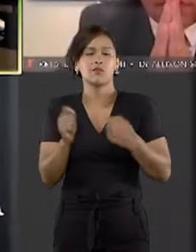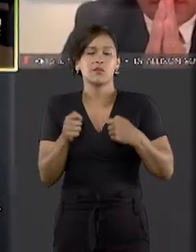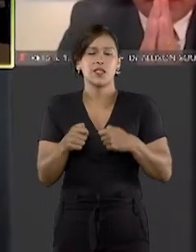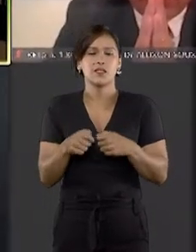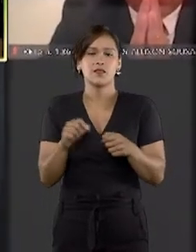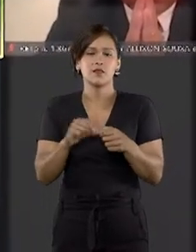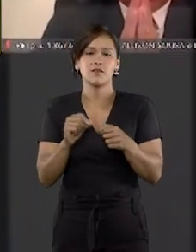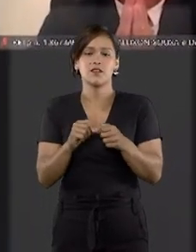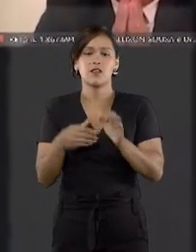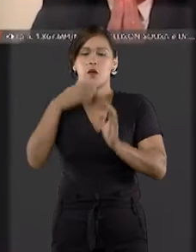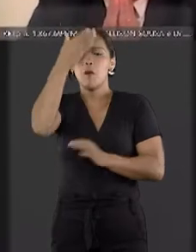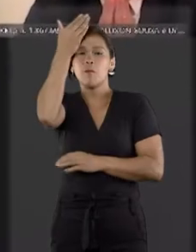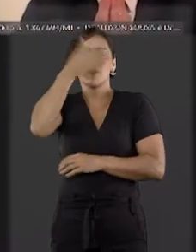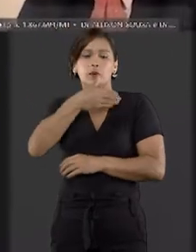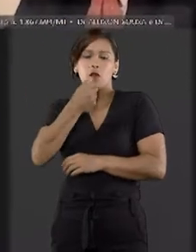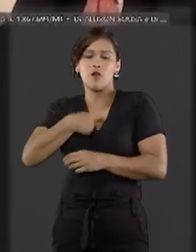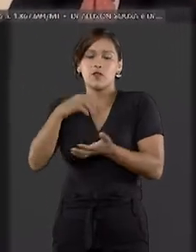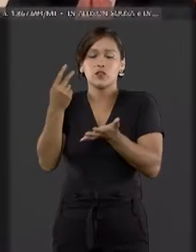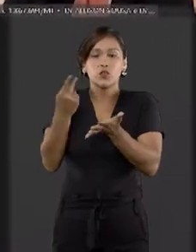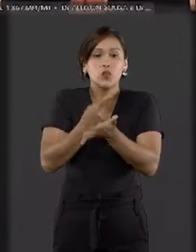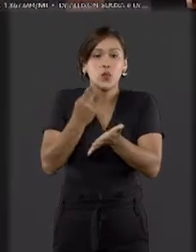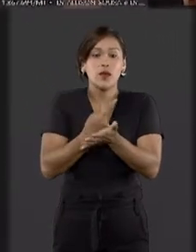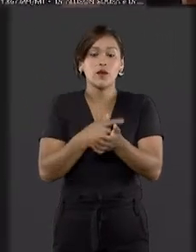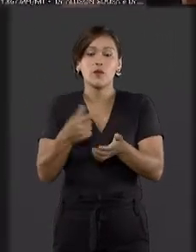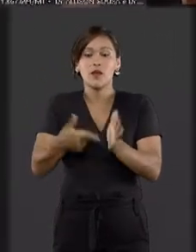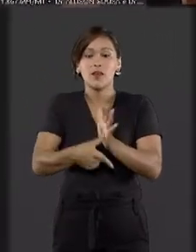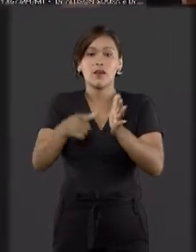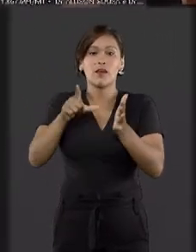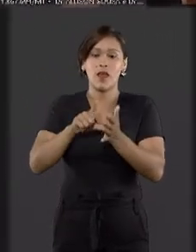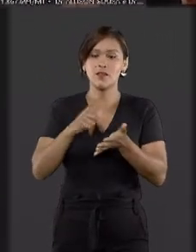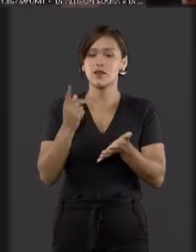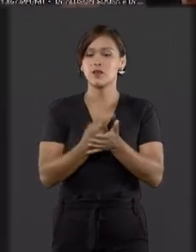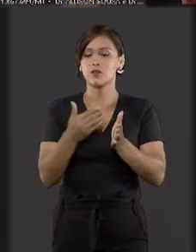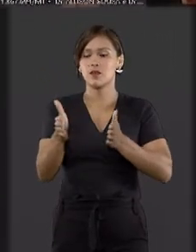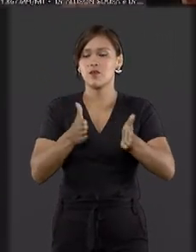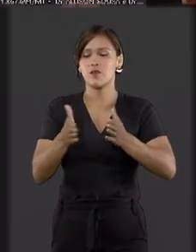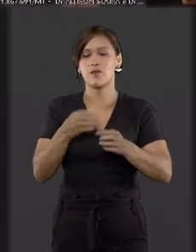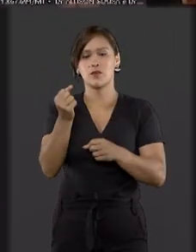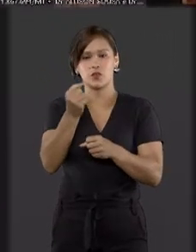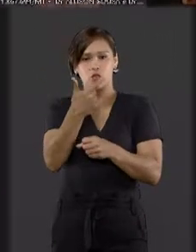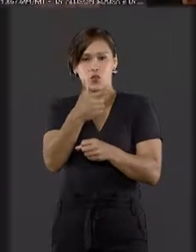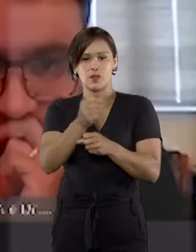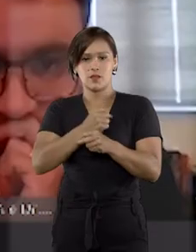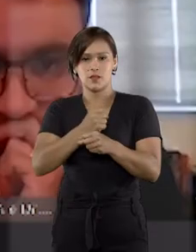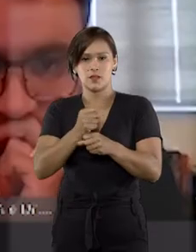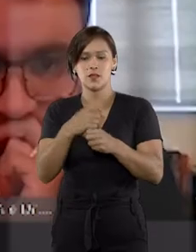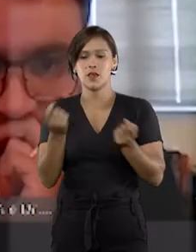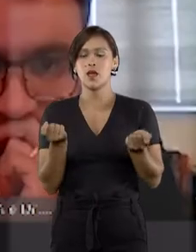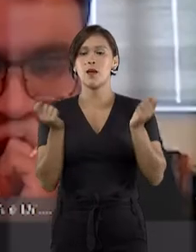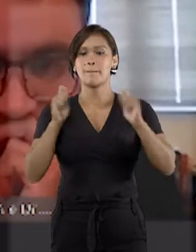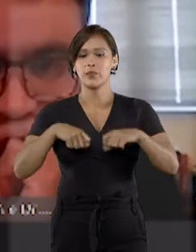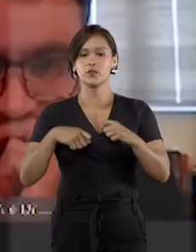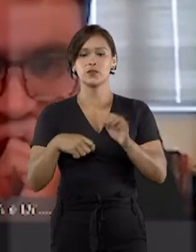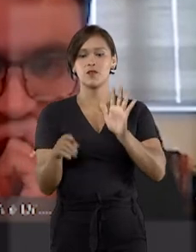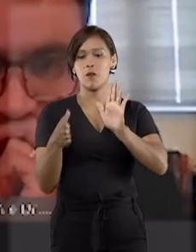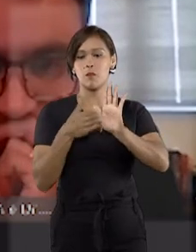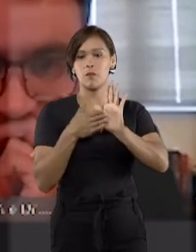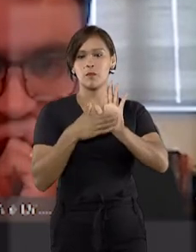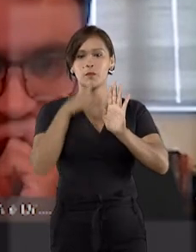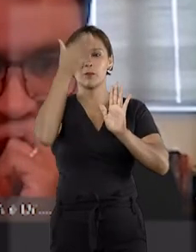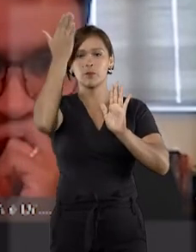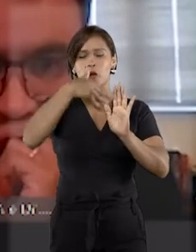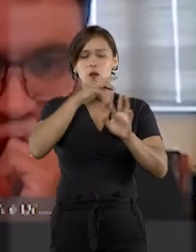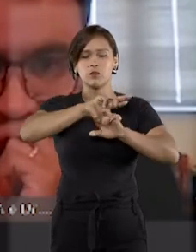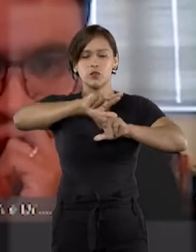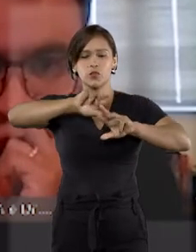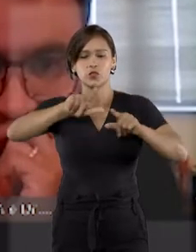desnecessário para aprovar a regularidade do exercício profissional nos dois anos anteriores, sendo possível essa comprovação por